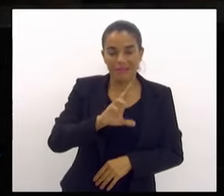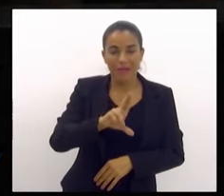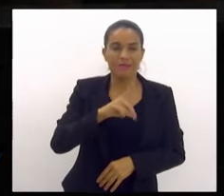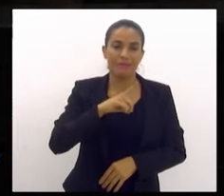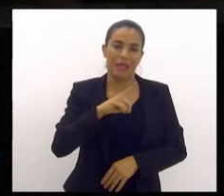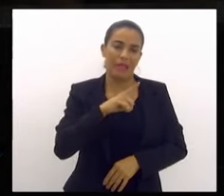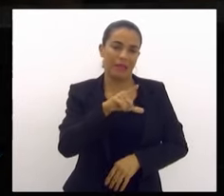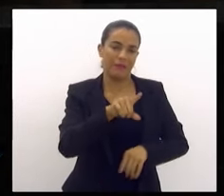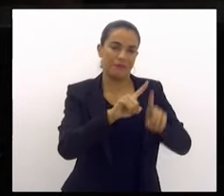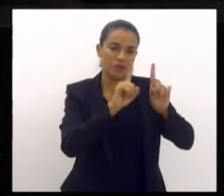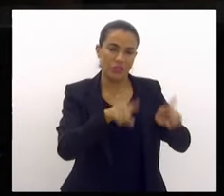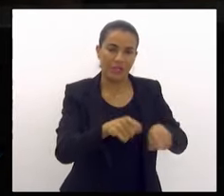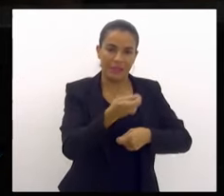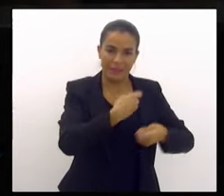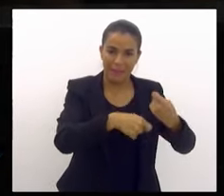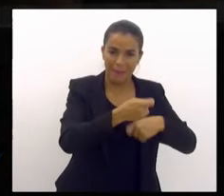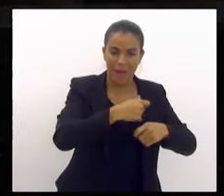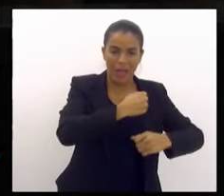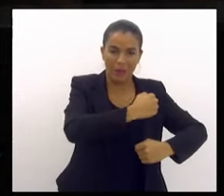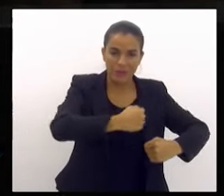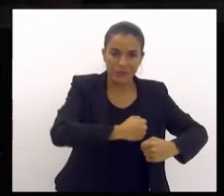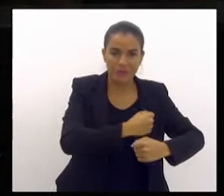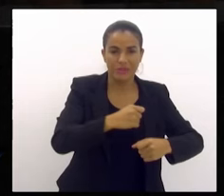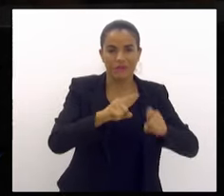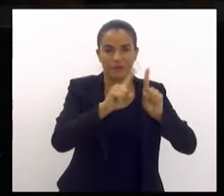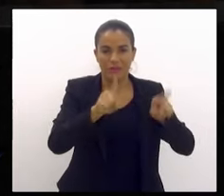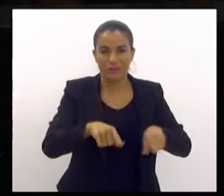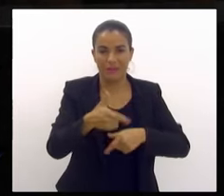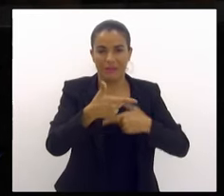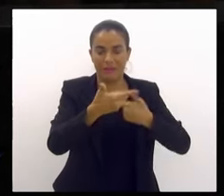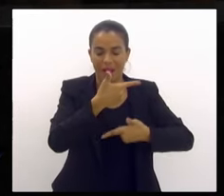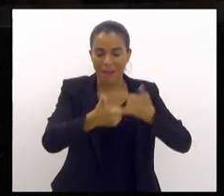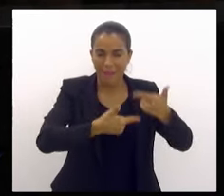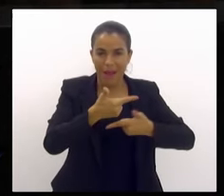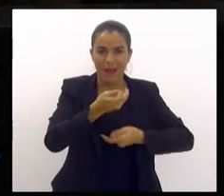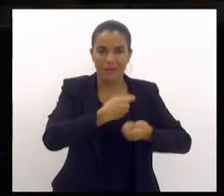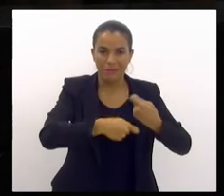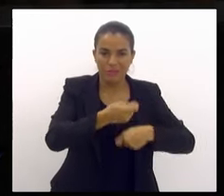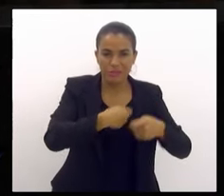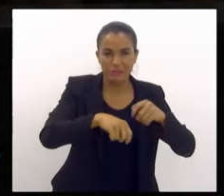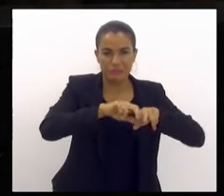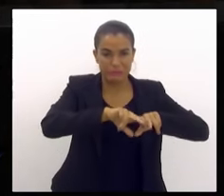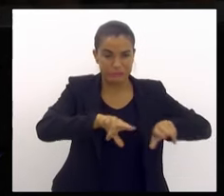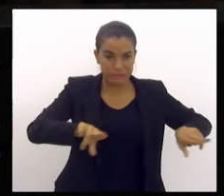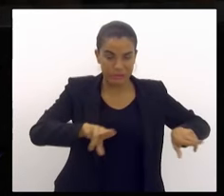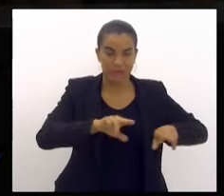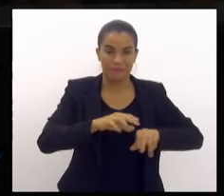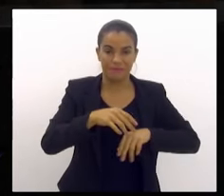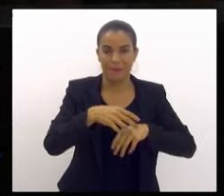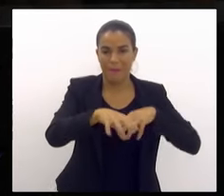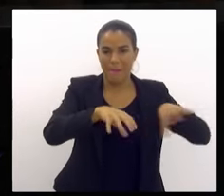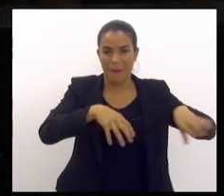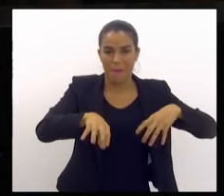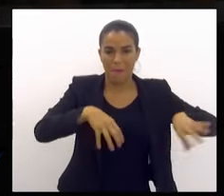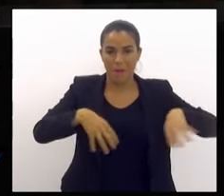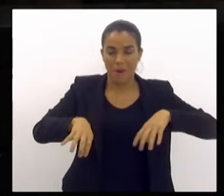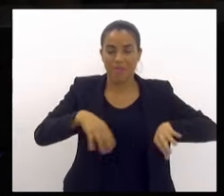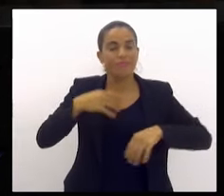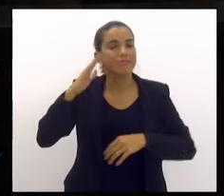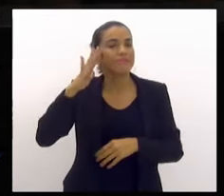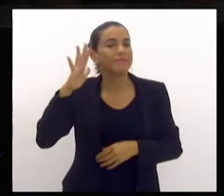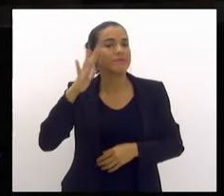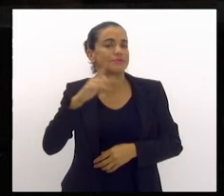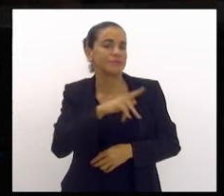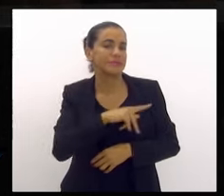burocracia, num rancho, etc., etc. Imagine, senhor presidente, se